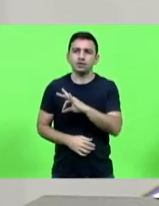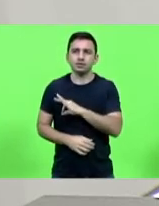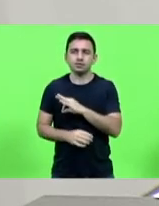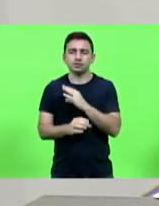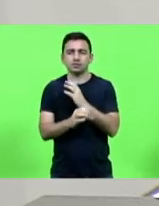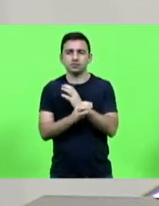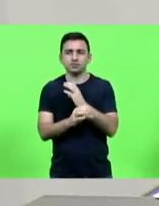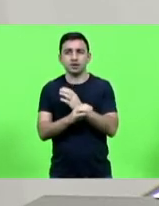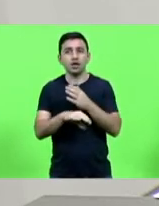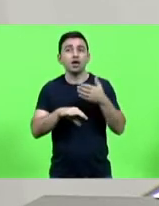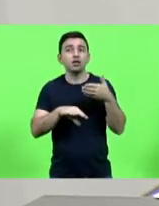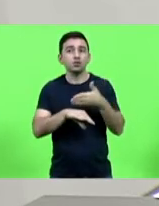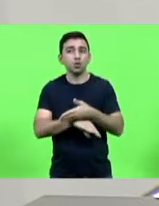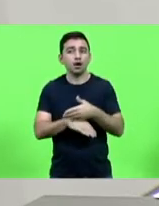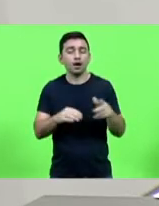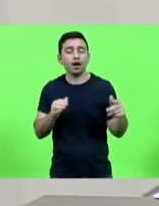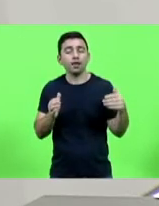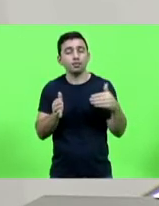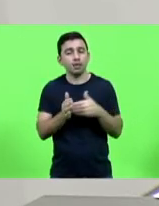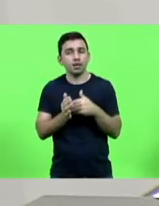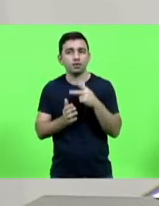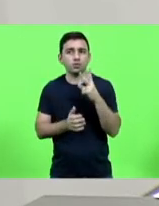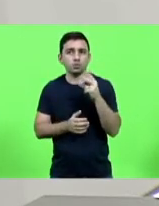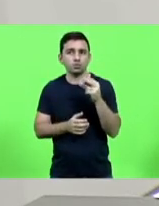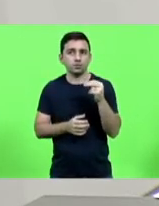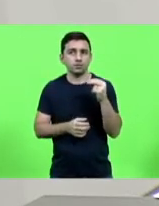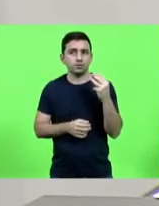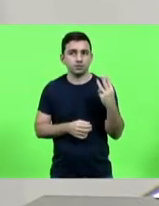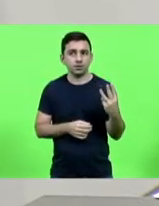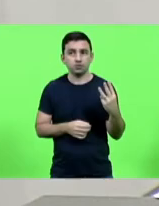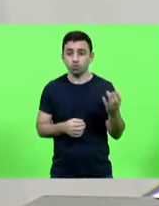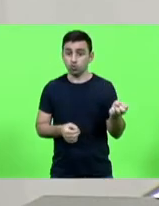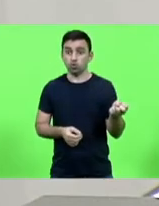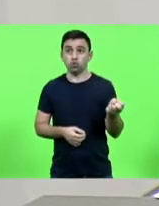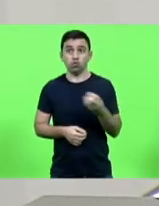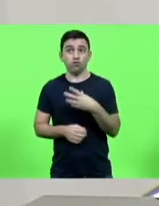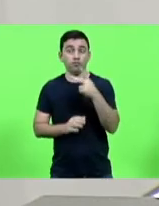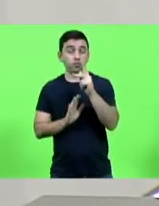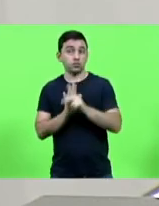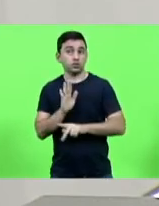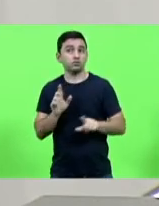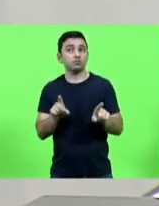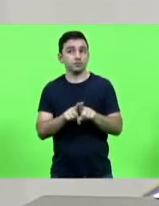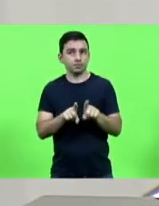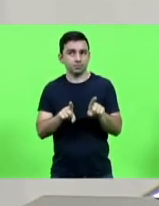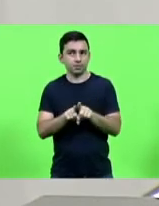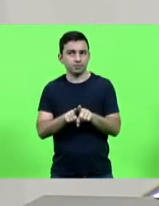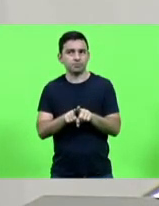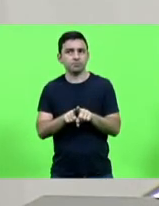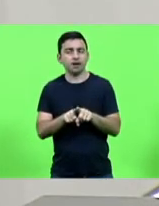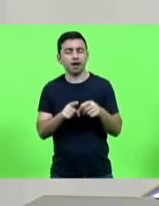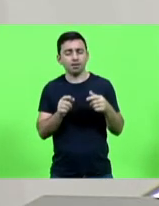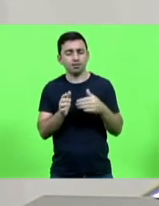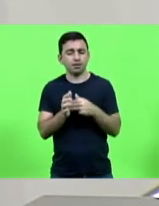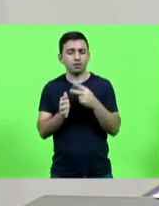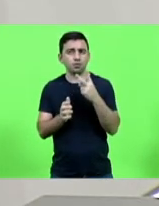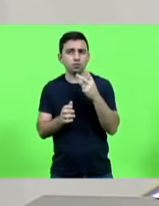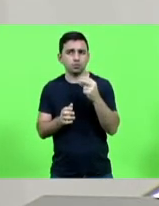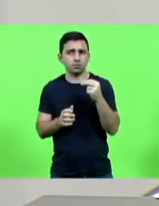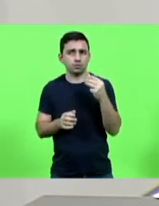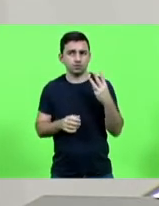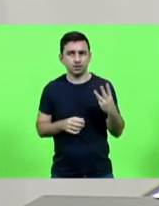entrou até 2003 esse novo projeto também então até 2003 está esclarecido está